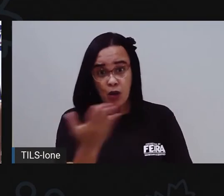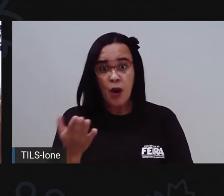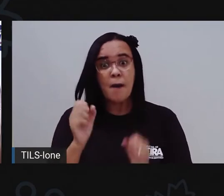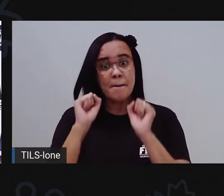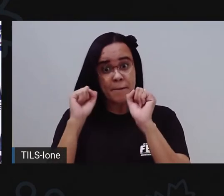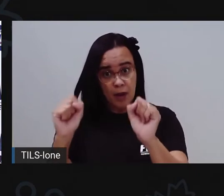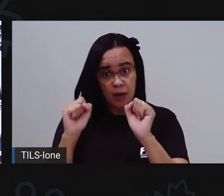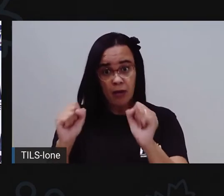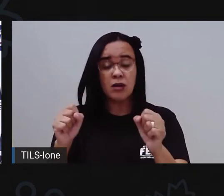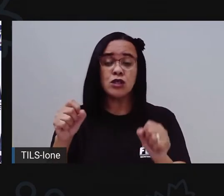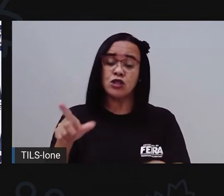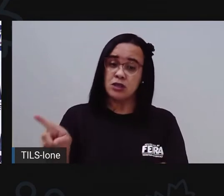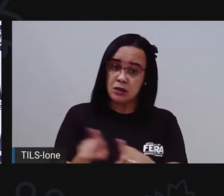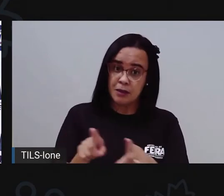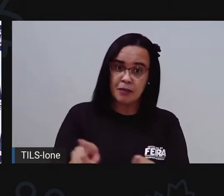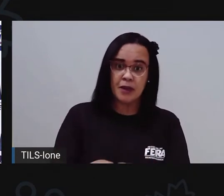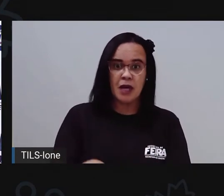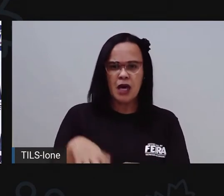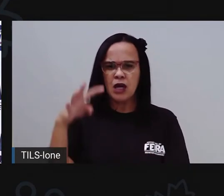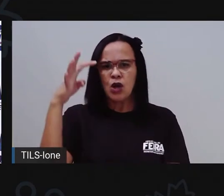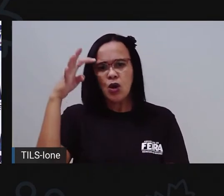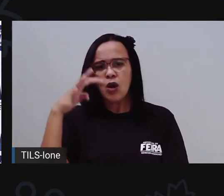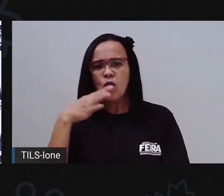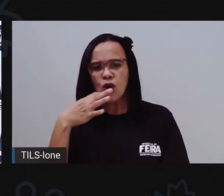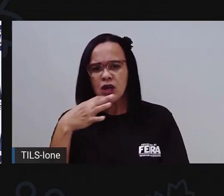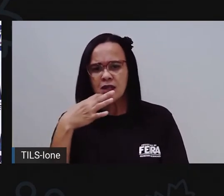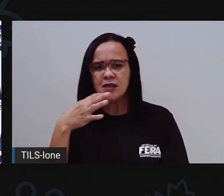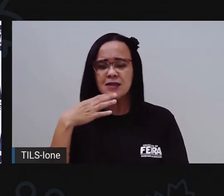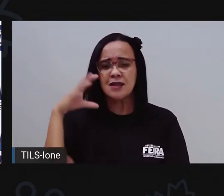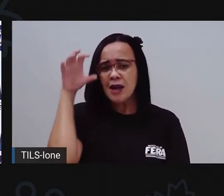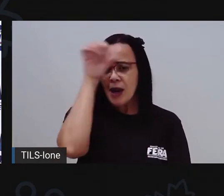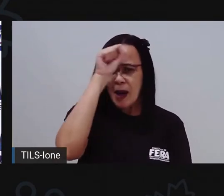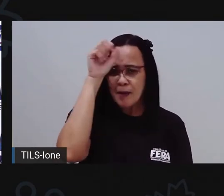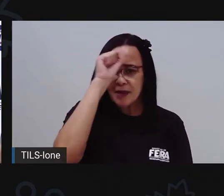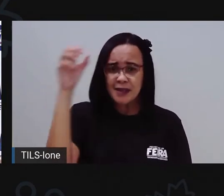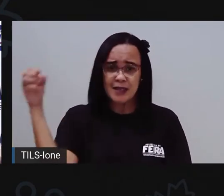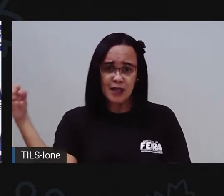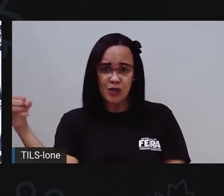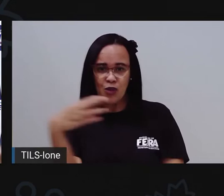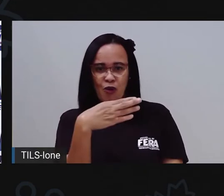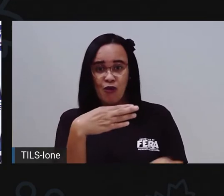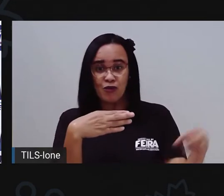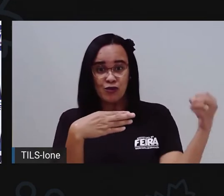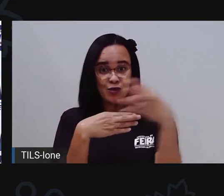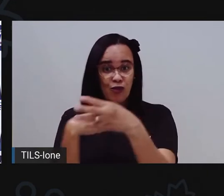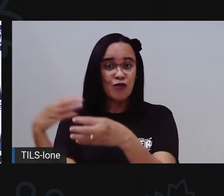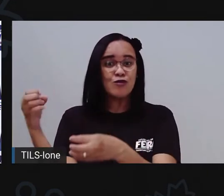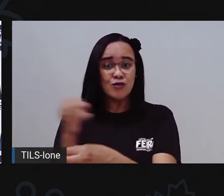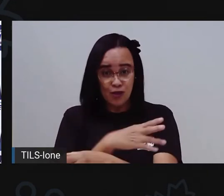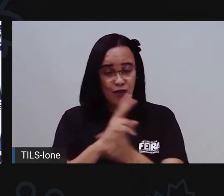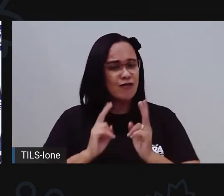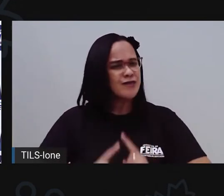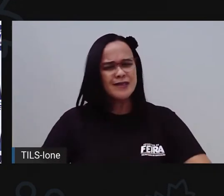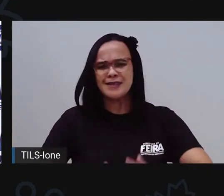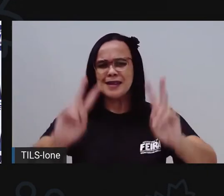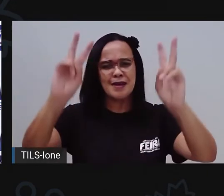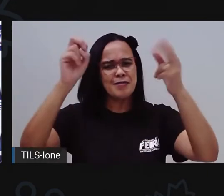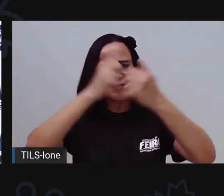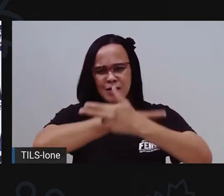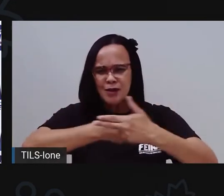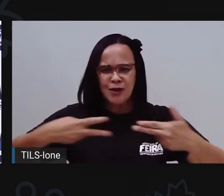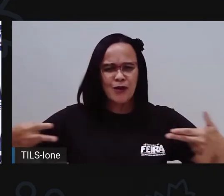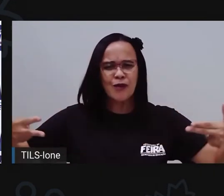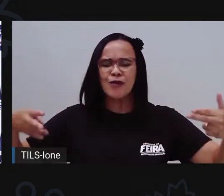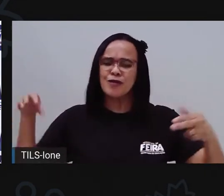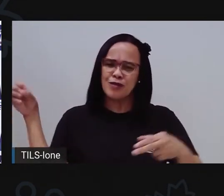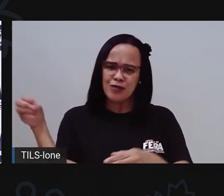aprender coisas novas. É tão bom a gente aprender coisas novas. E a gente vai continuar aprendendo coisas novas.